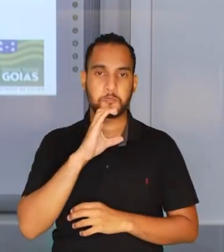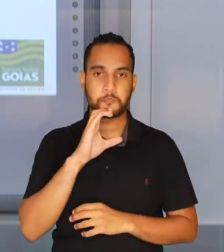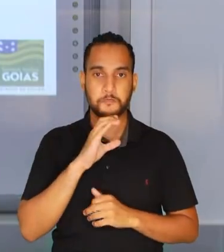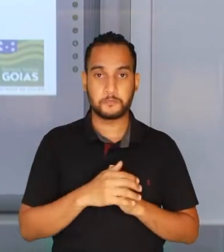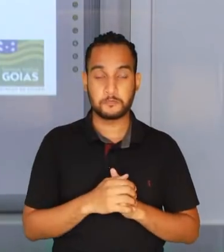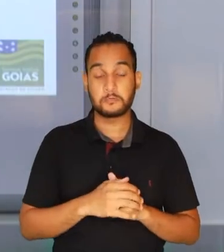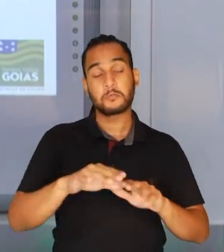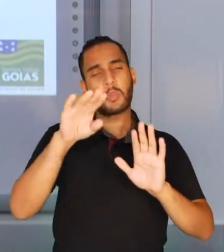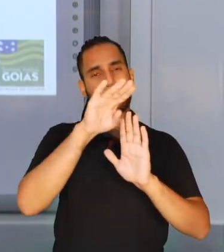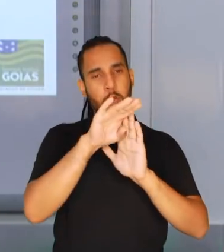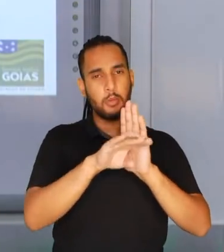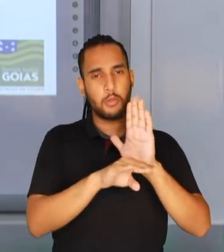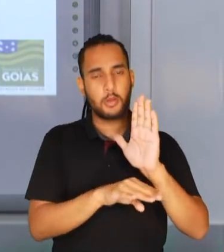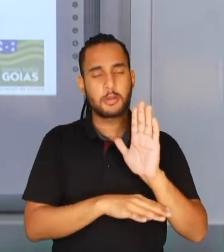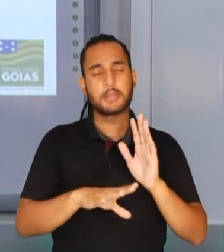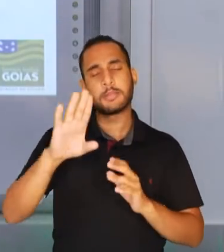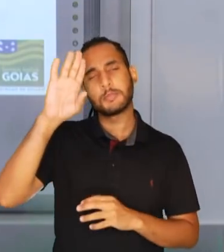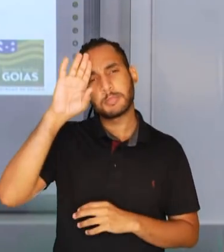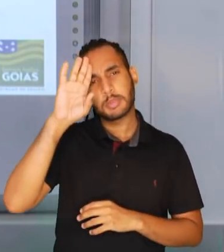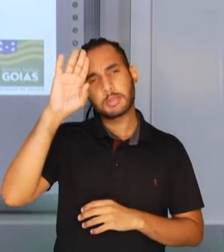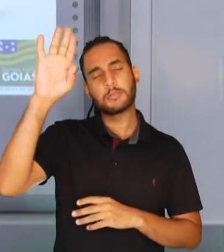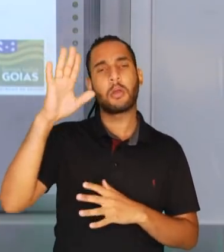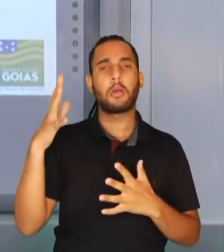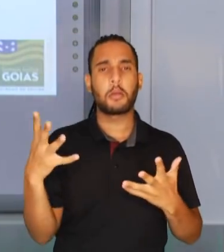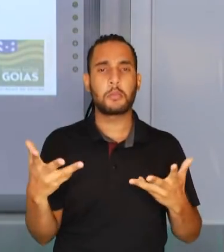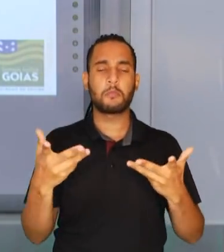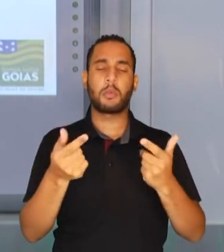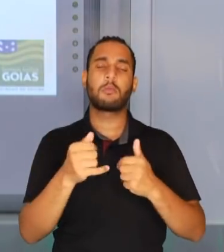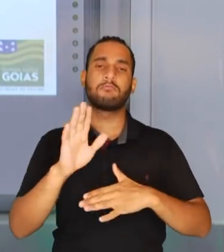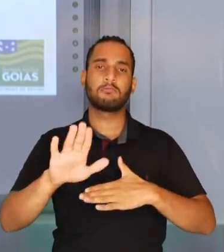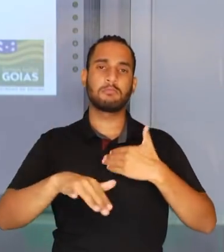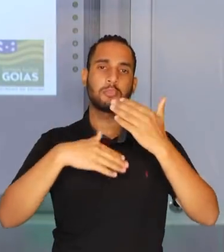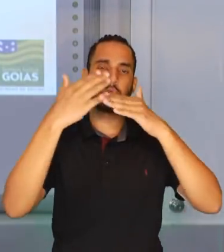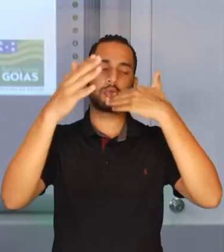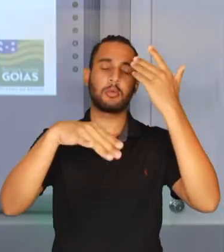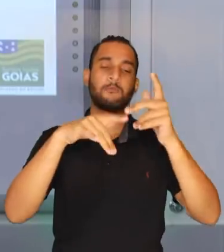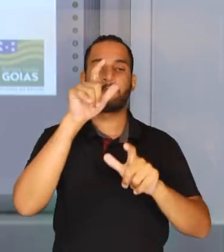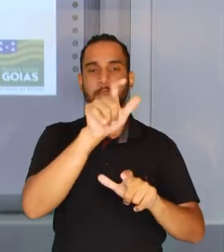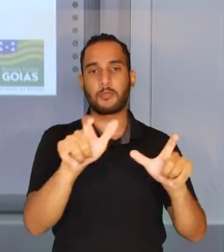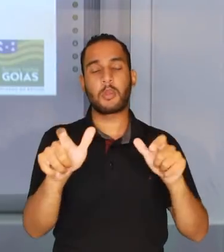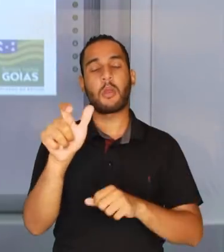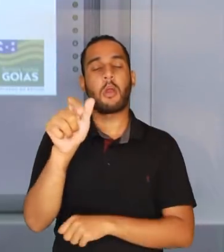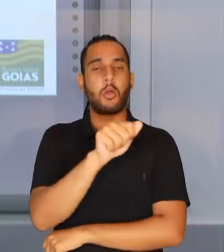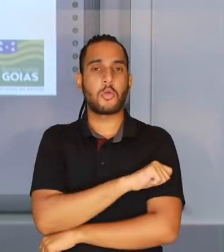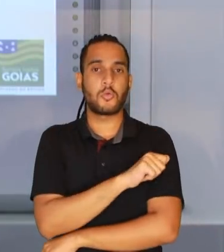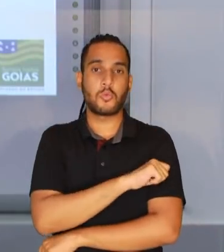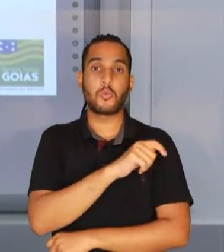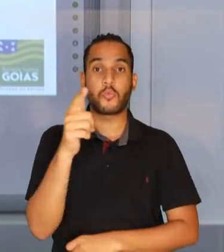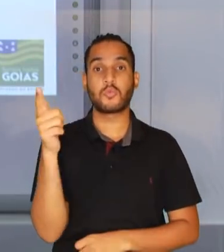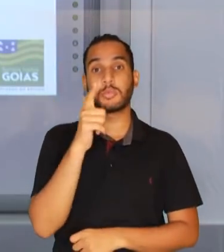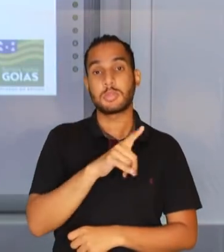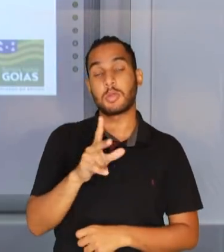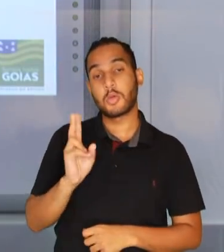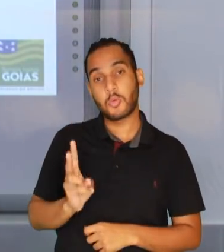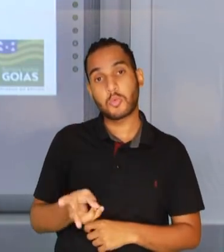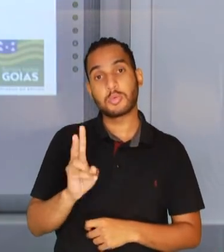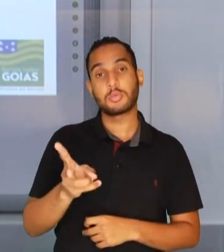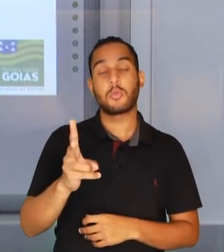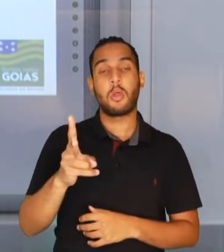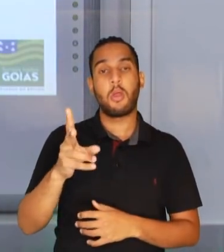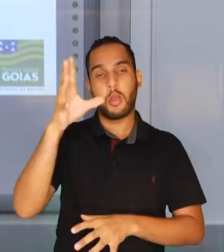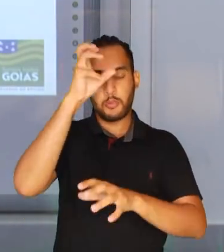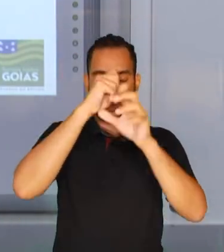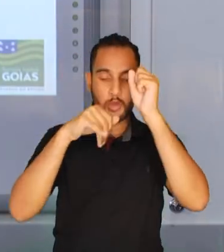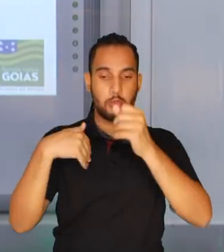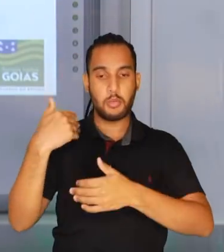Essa matriz prioriza as habilidades a serem desenvolvidas para que os estudantes consigam dar continuidade